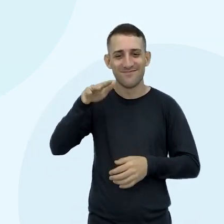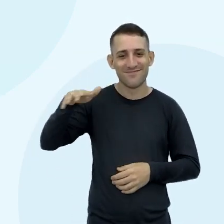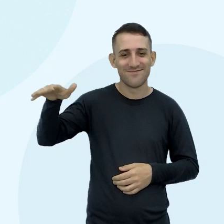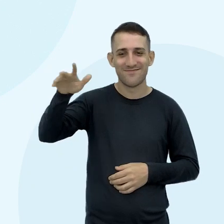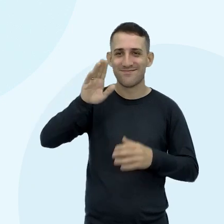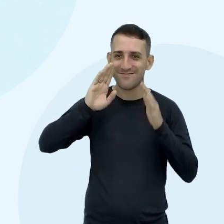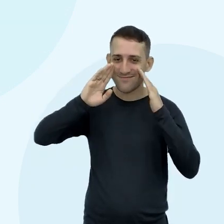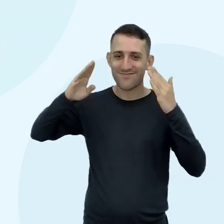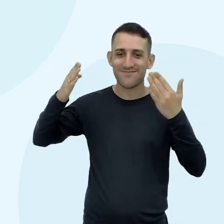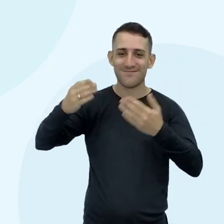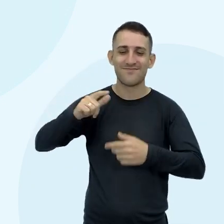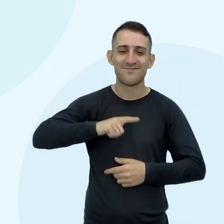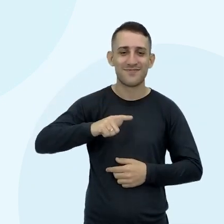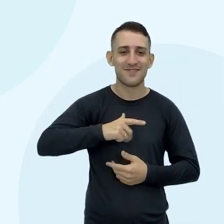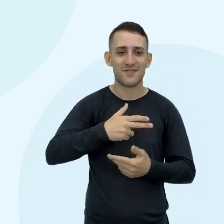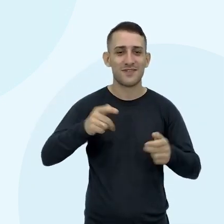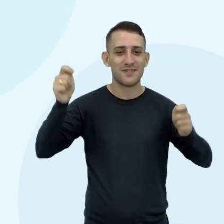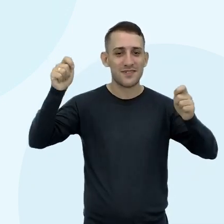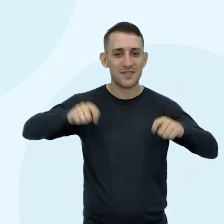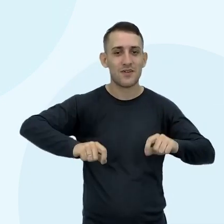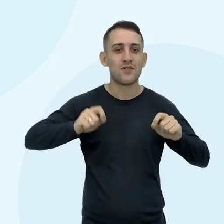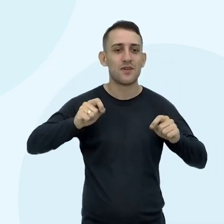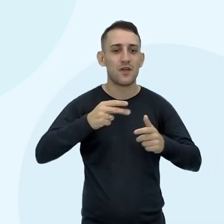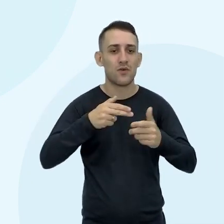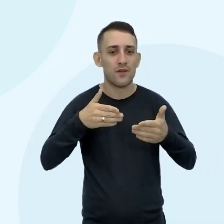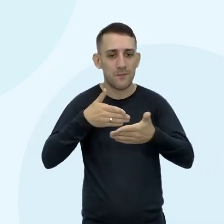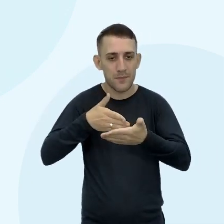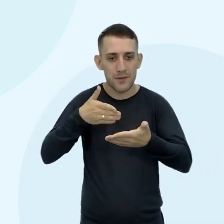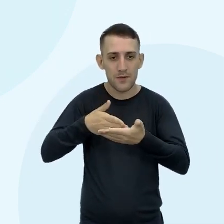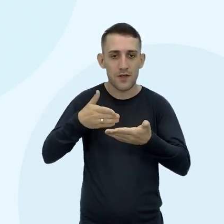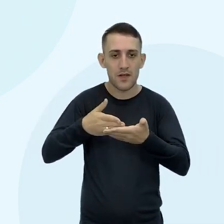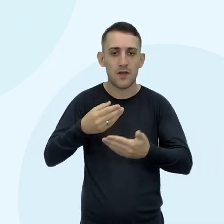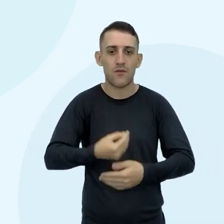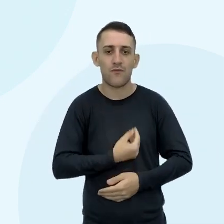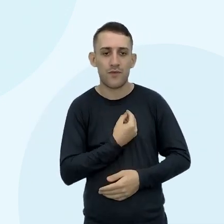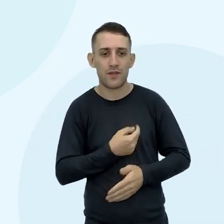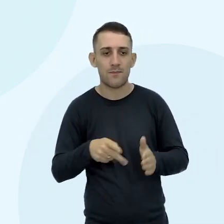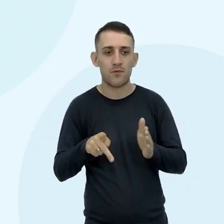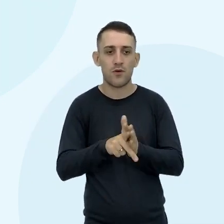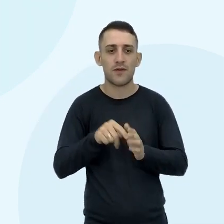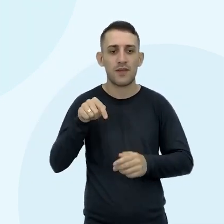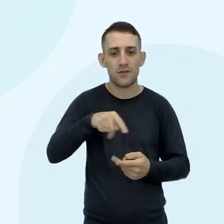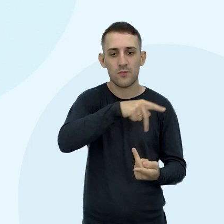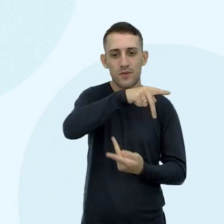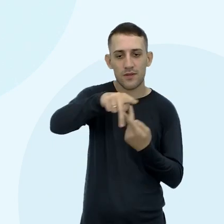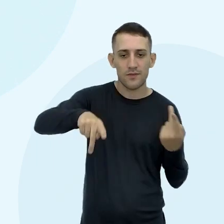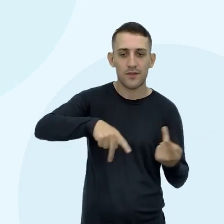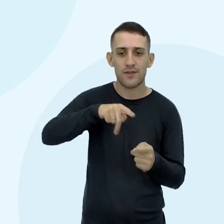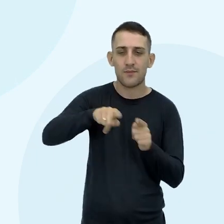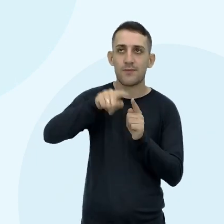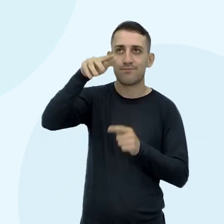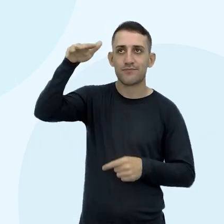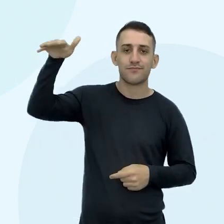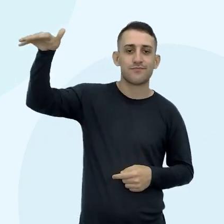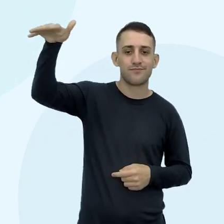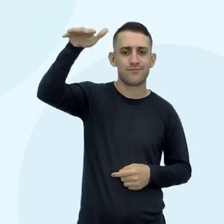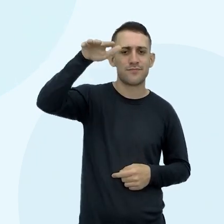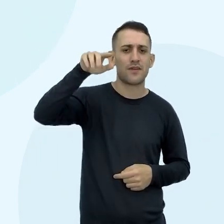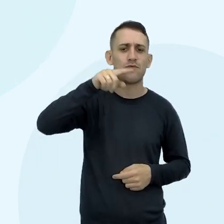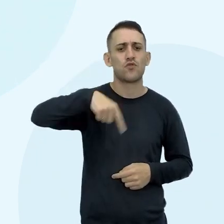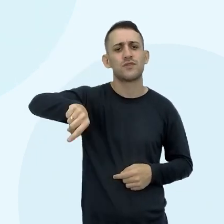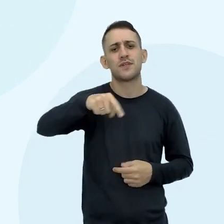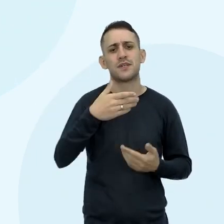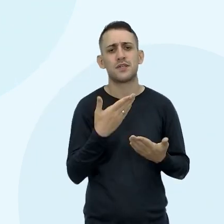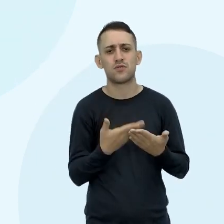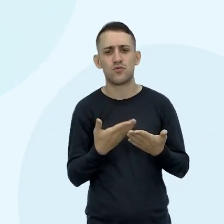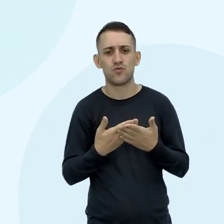Compreender a interação gravitacional Que pode ser um fator limitante Para a condição de vida Nos nossos planetas E no espaço Então o pessoal Que estudou o Rumo